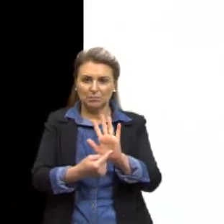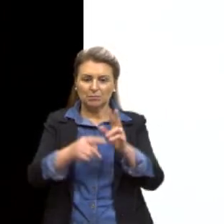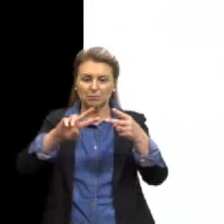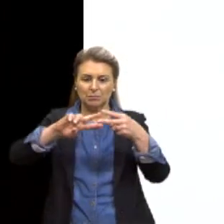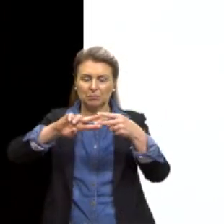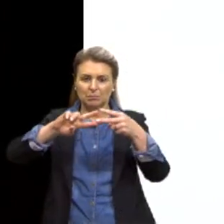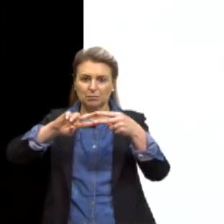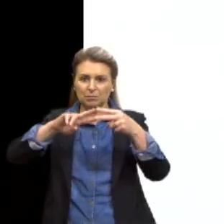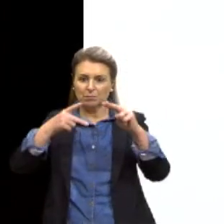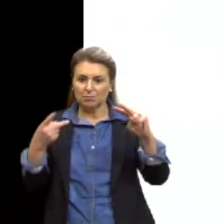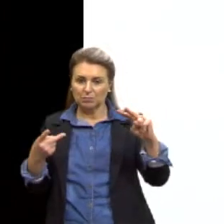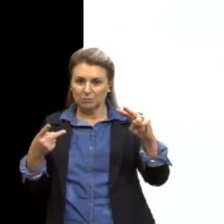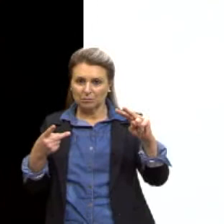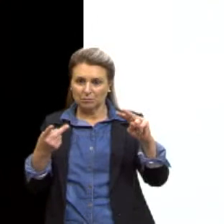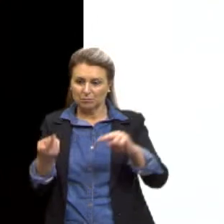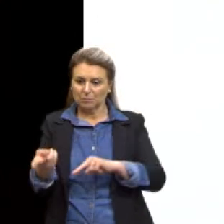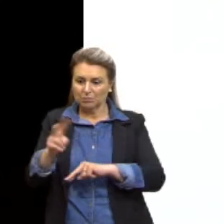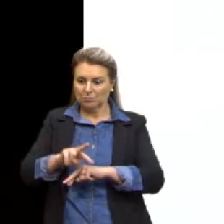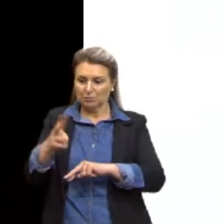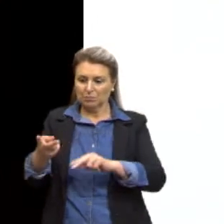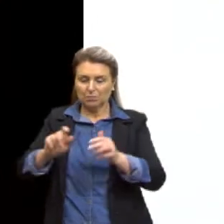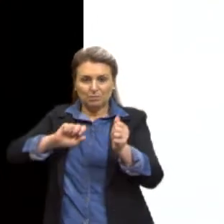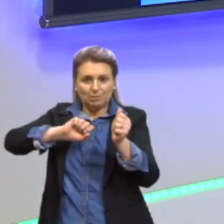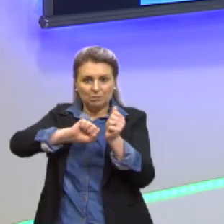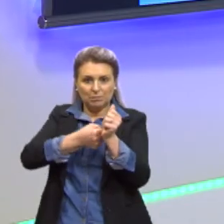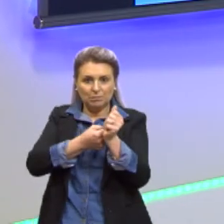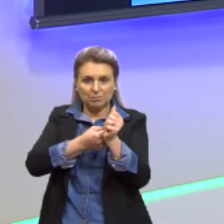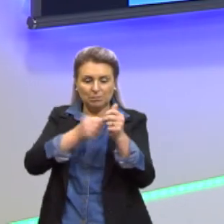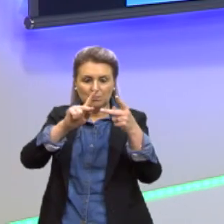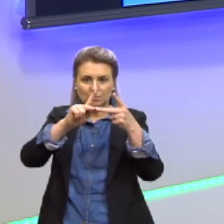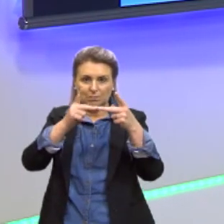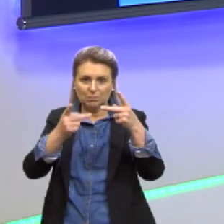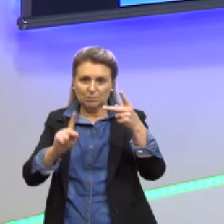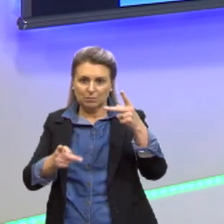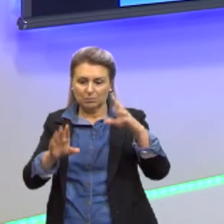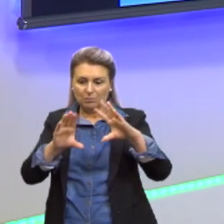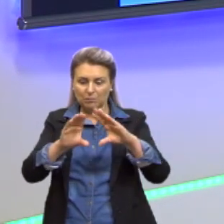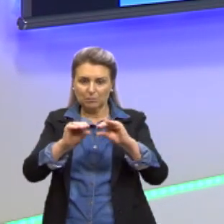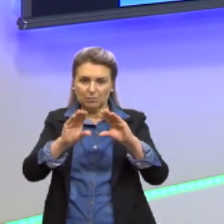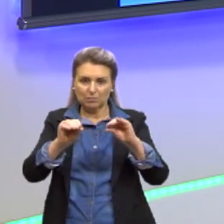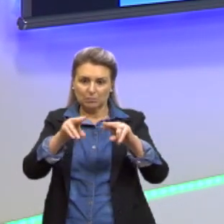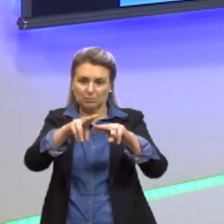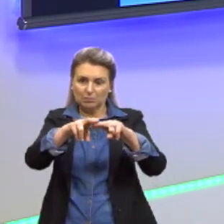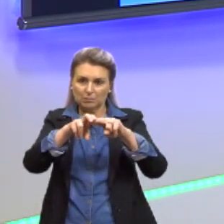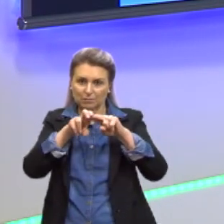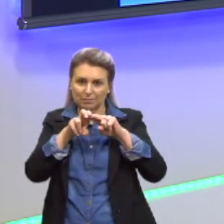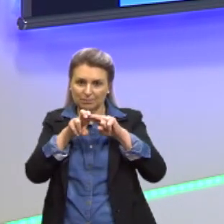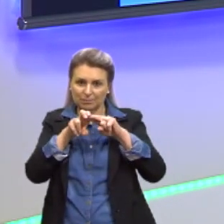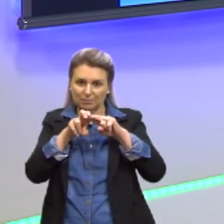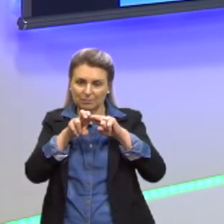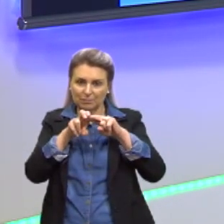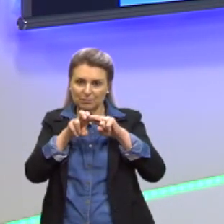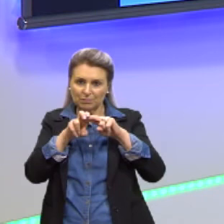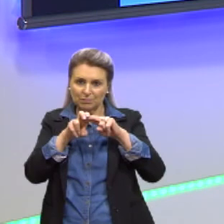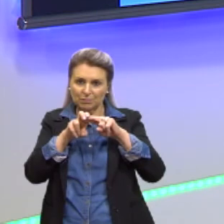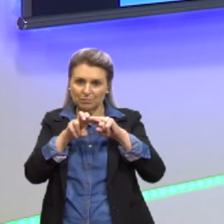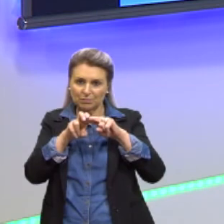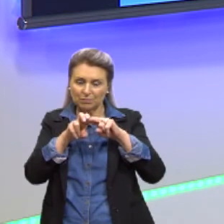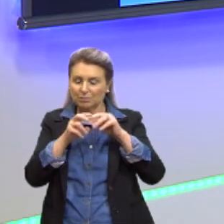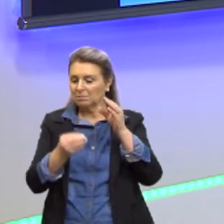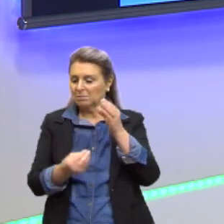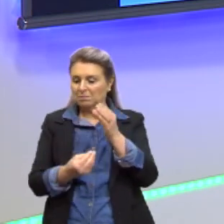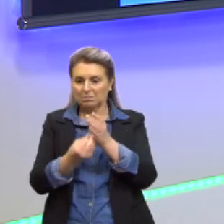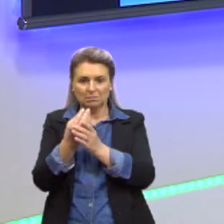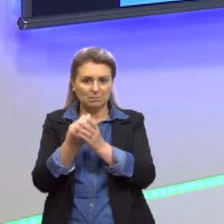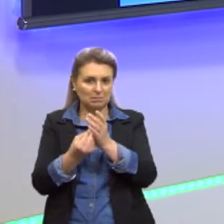antissentido bloqueou a proteína amolecedora, consequentemente, ela não vai ser proteína produzida,